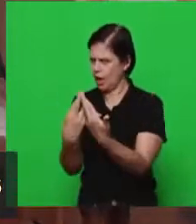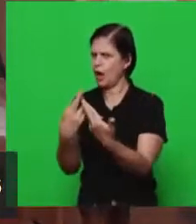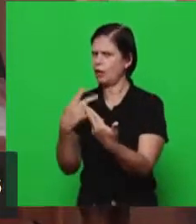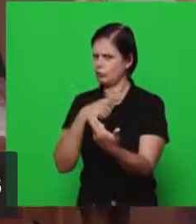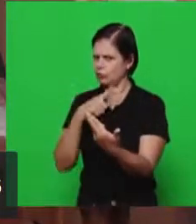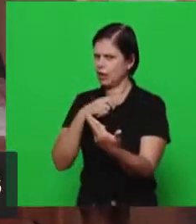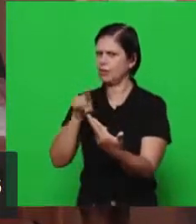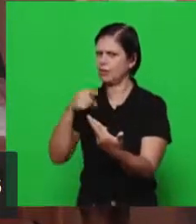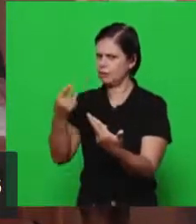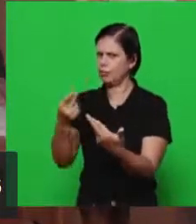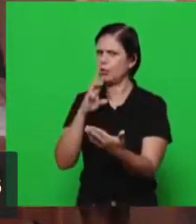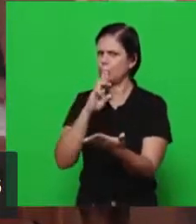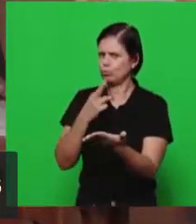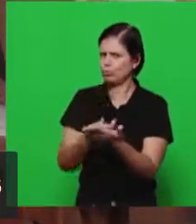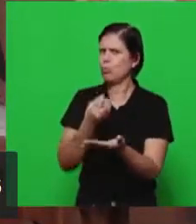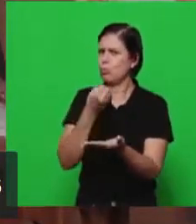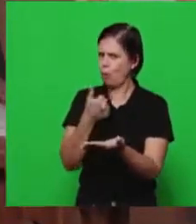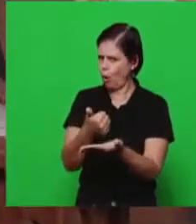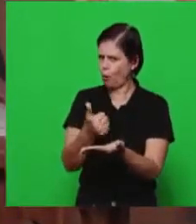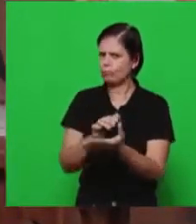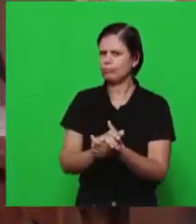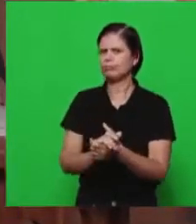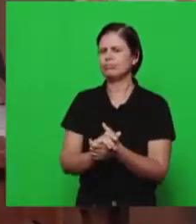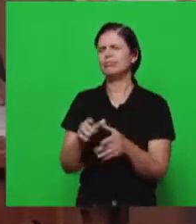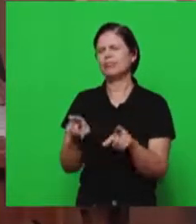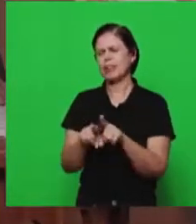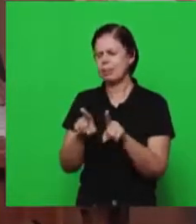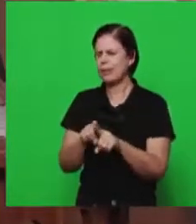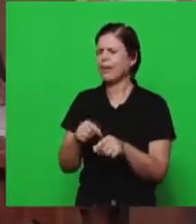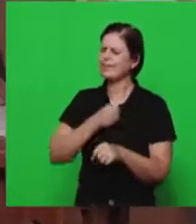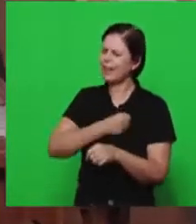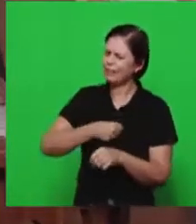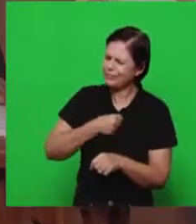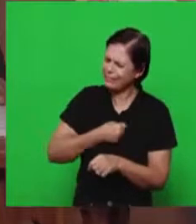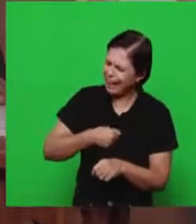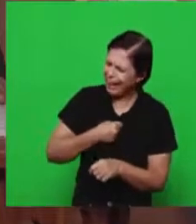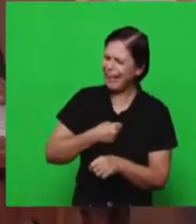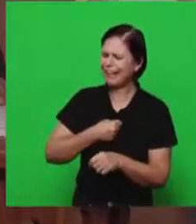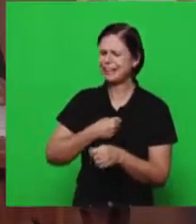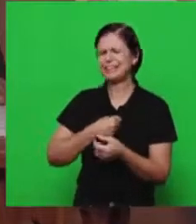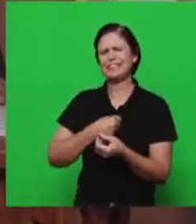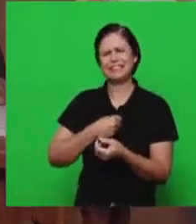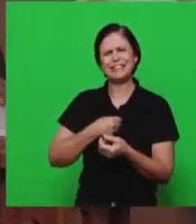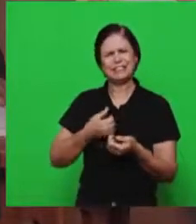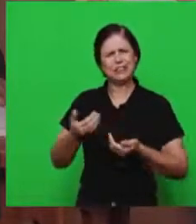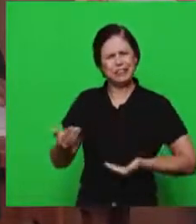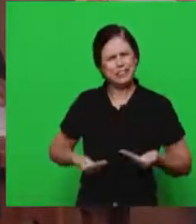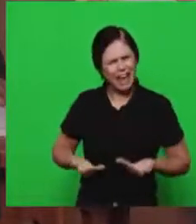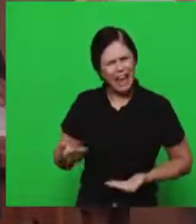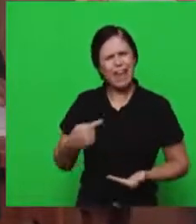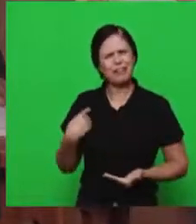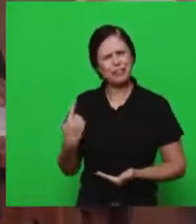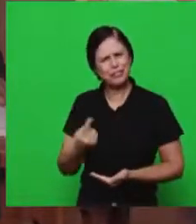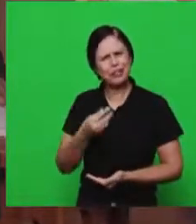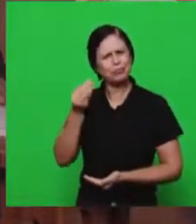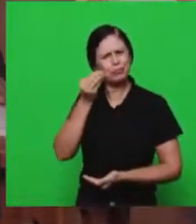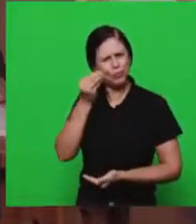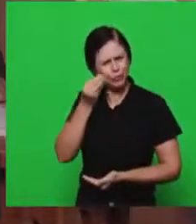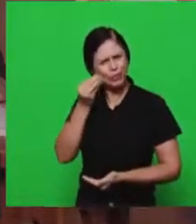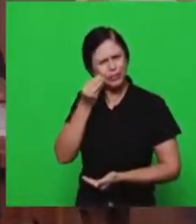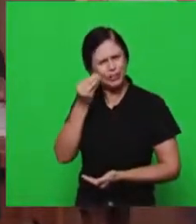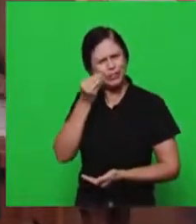irmãos, revendo irmãos queridos de tantos anos, tendo para nós uma grande oportunidade de